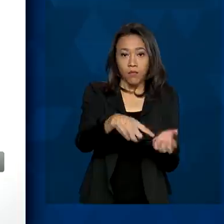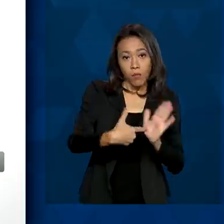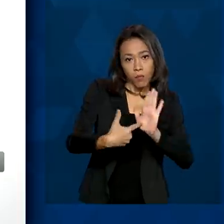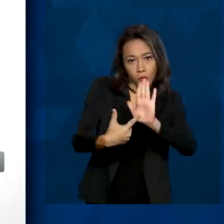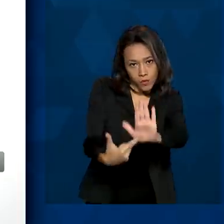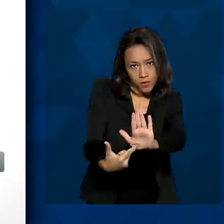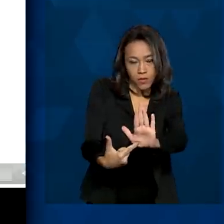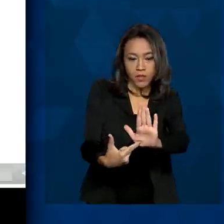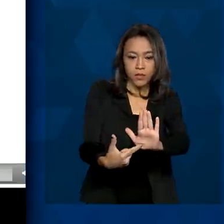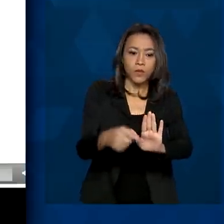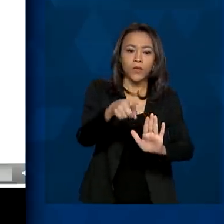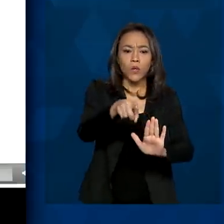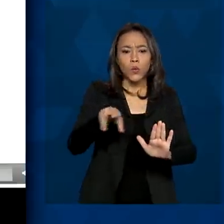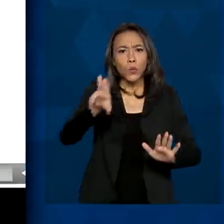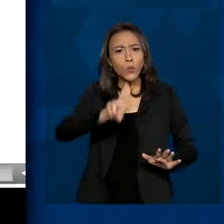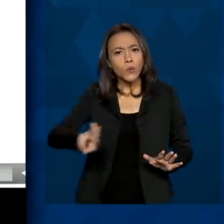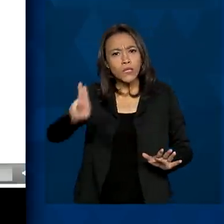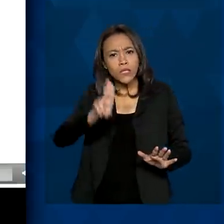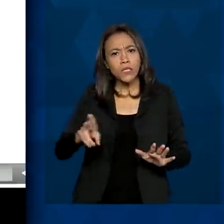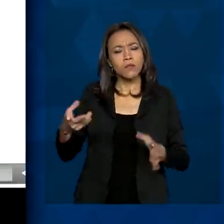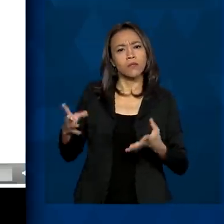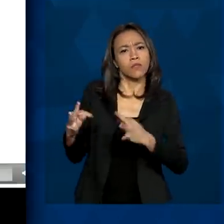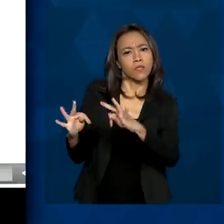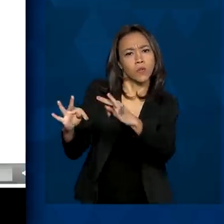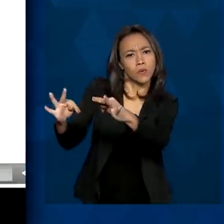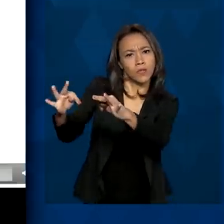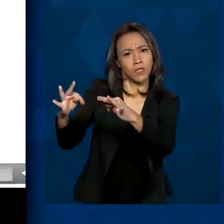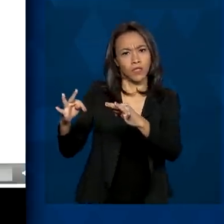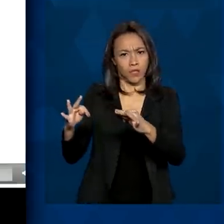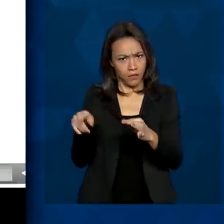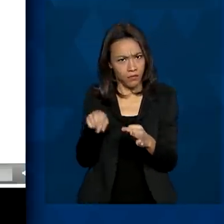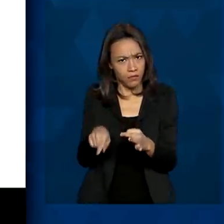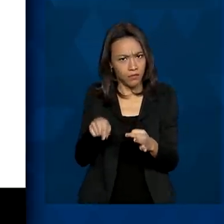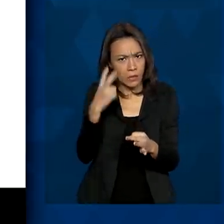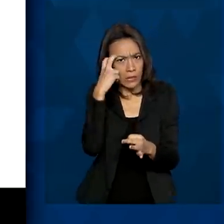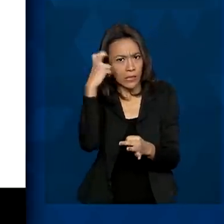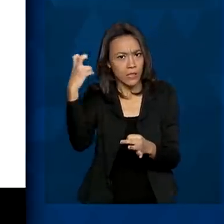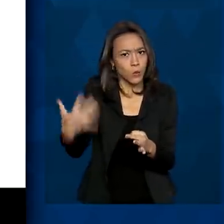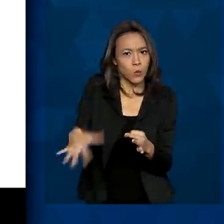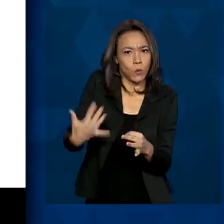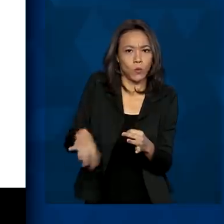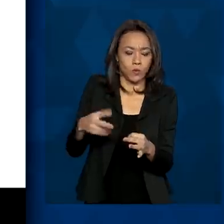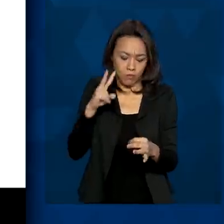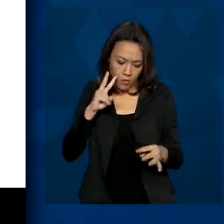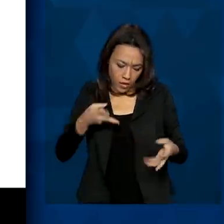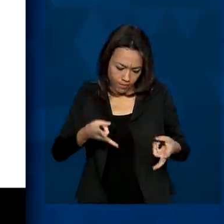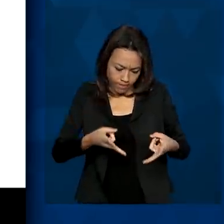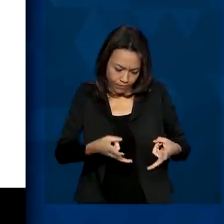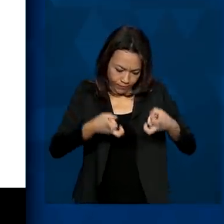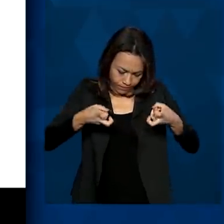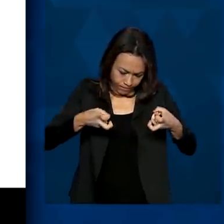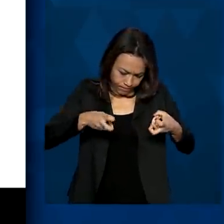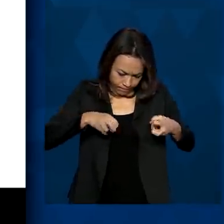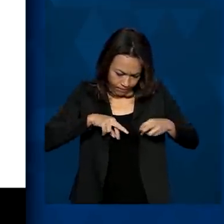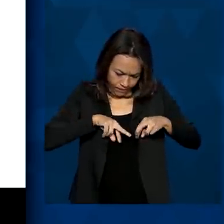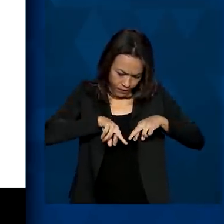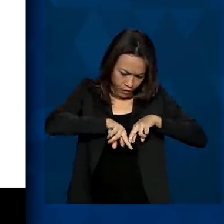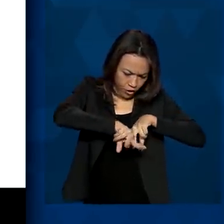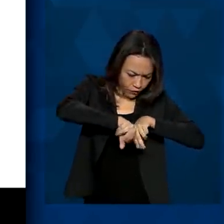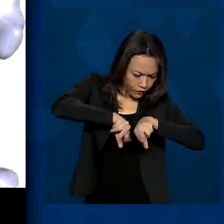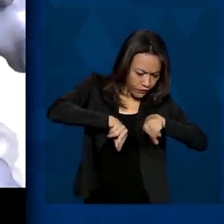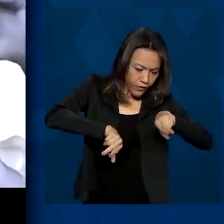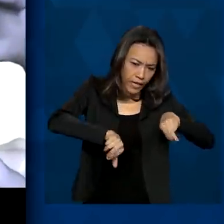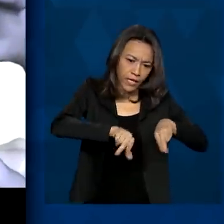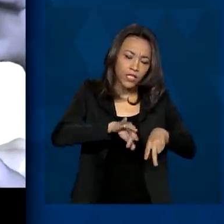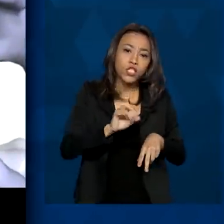utilizando inteligência artificial, foi o que eles utilizaram com essa computação para analisar essas diferentes moléculas, essas